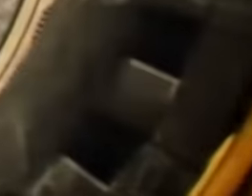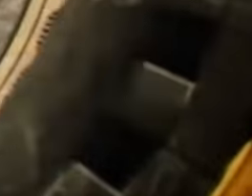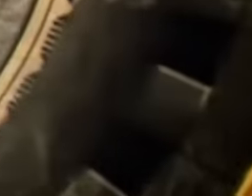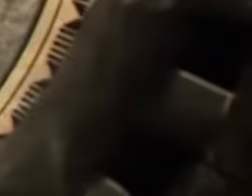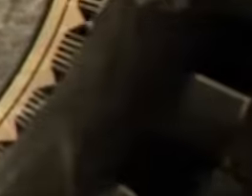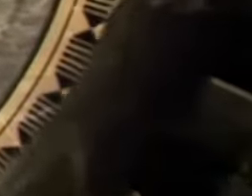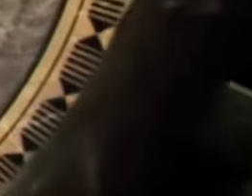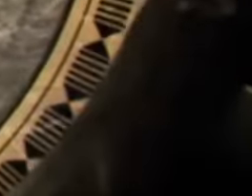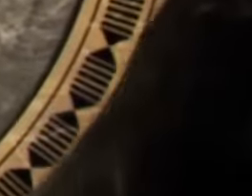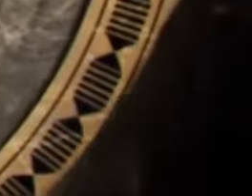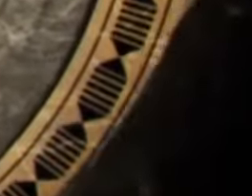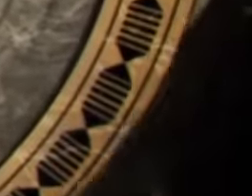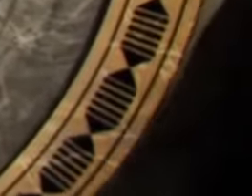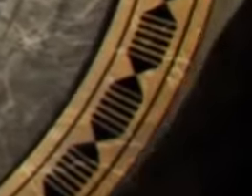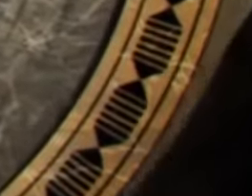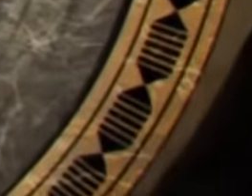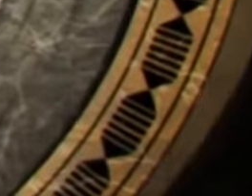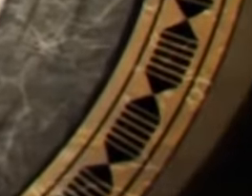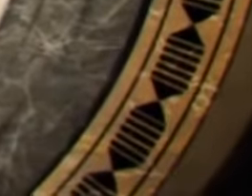A NO